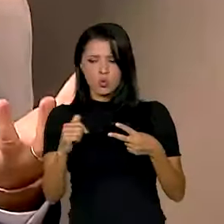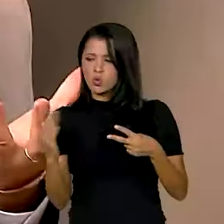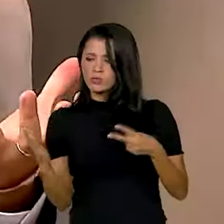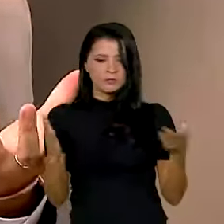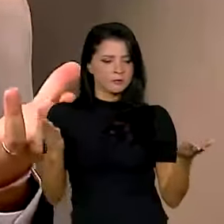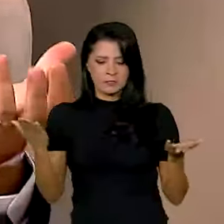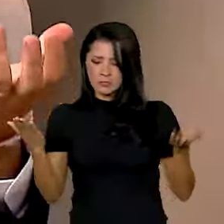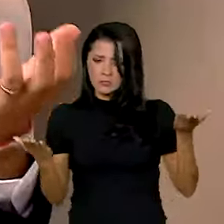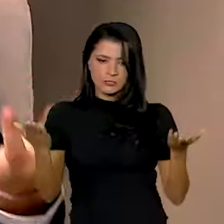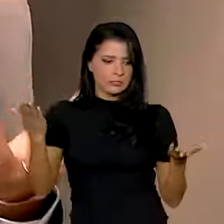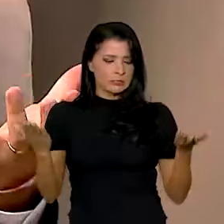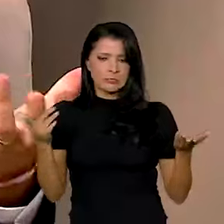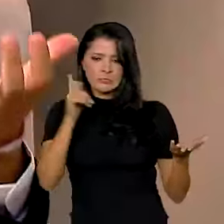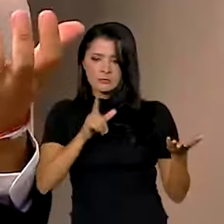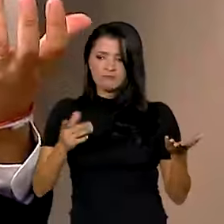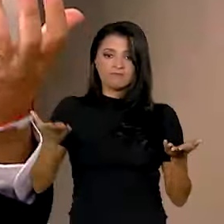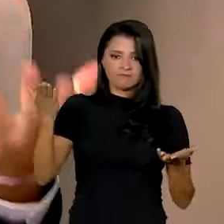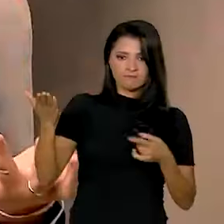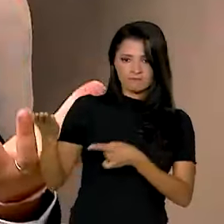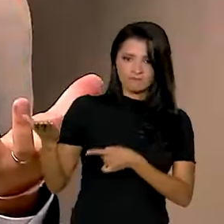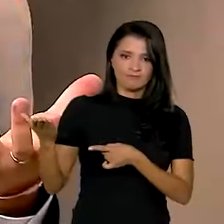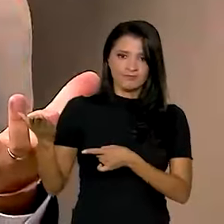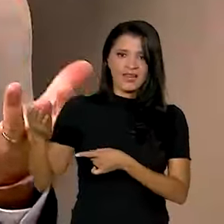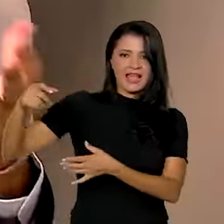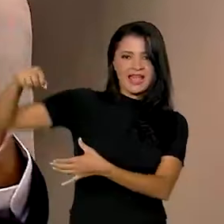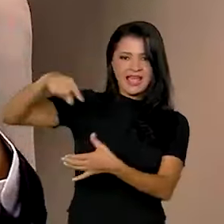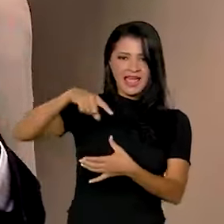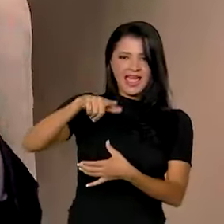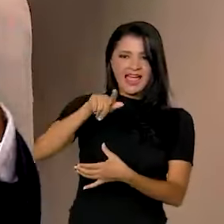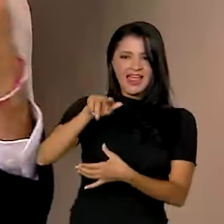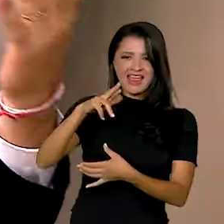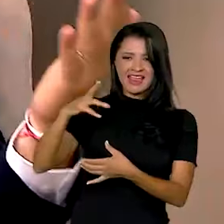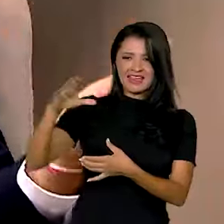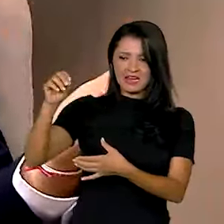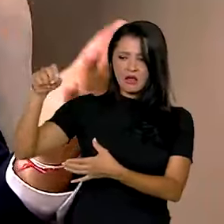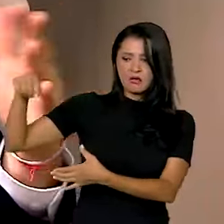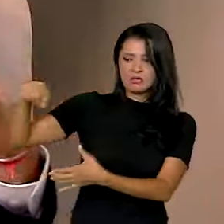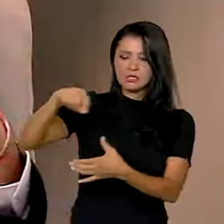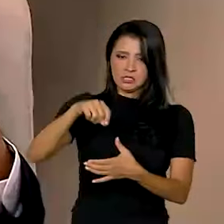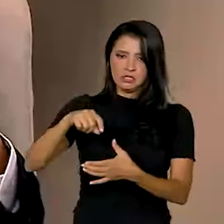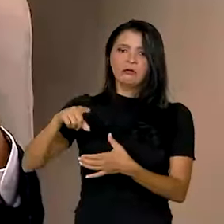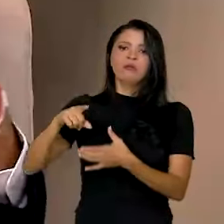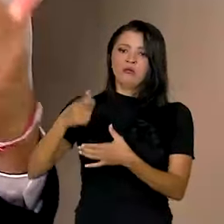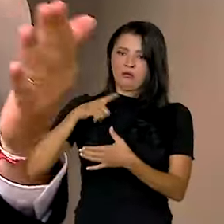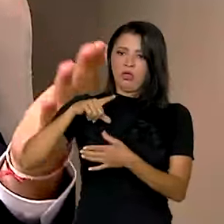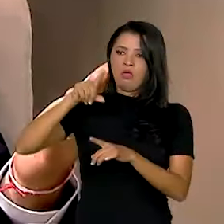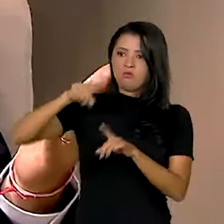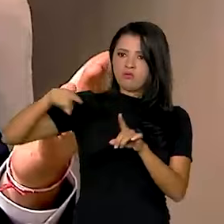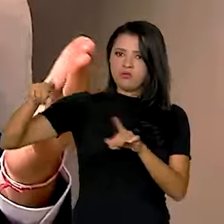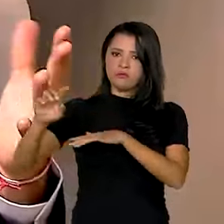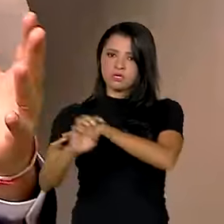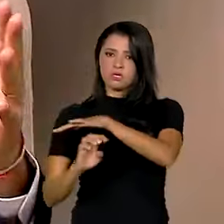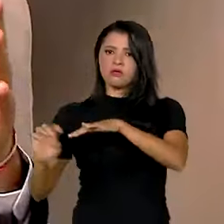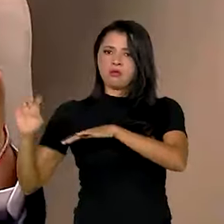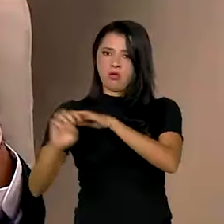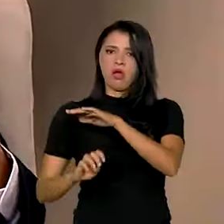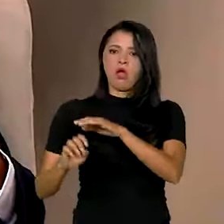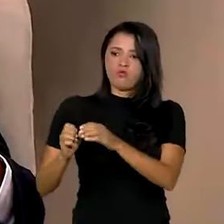da balança. De um lado, a produção de grãos, que é uma produção em escala empresarial.